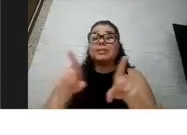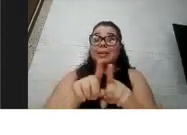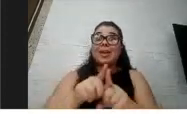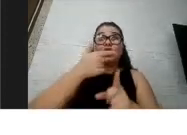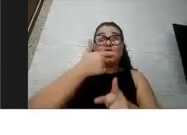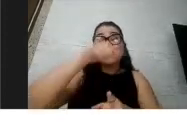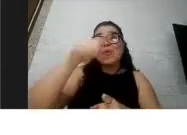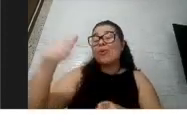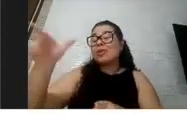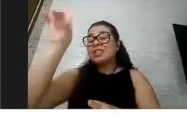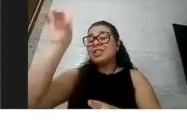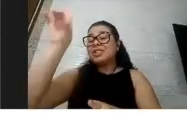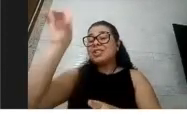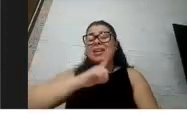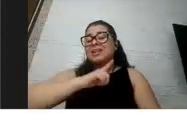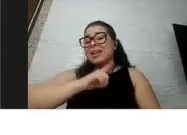também são poucos